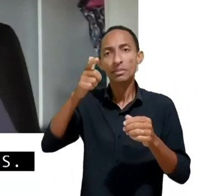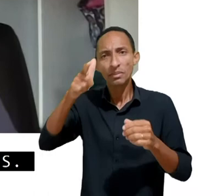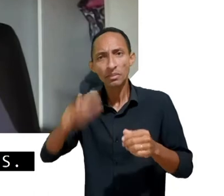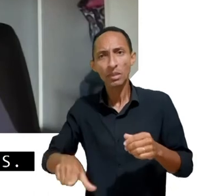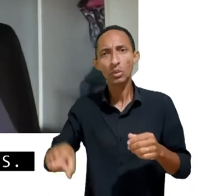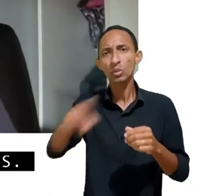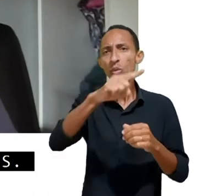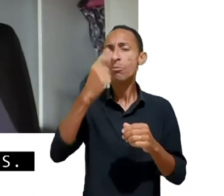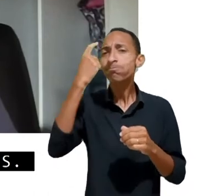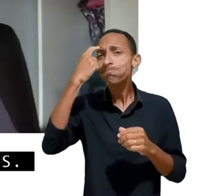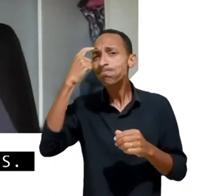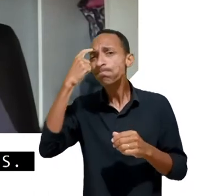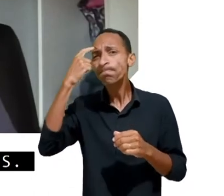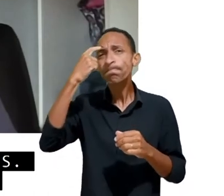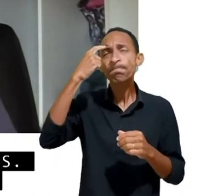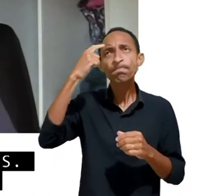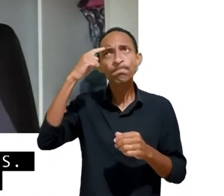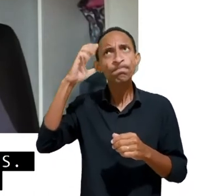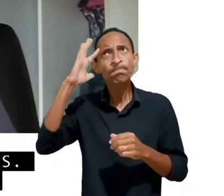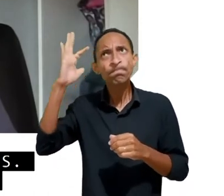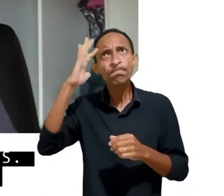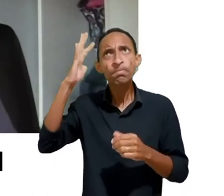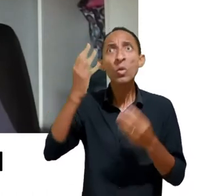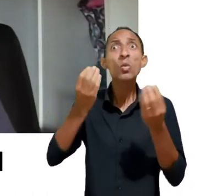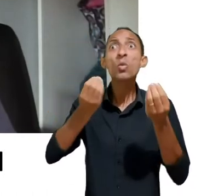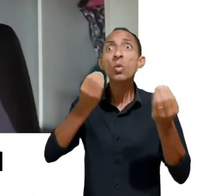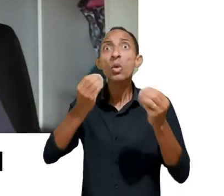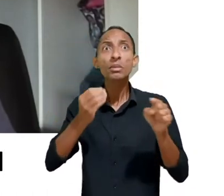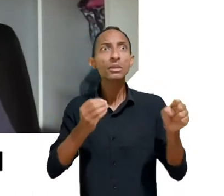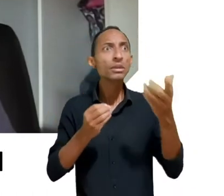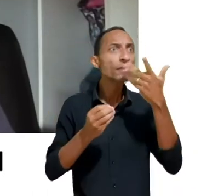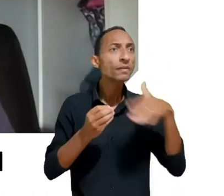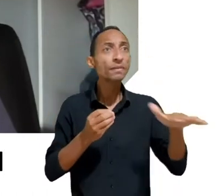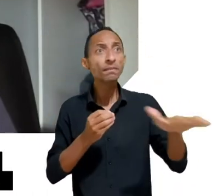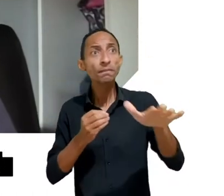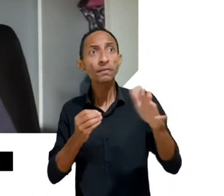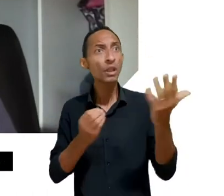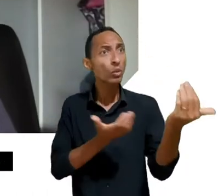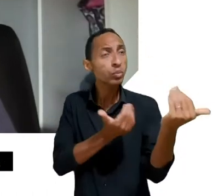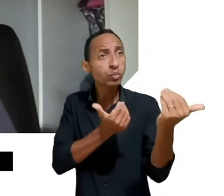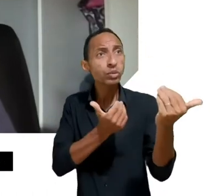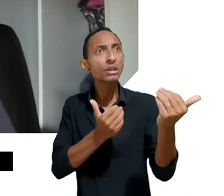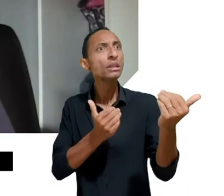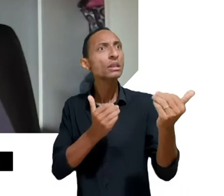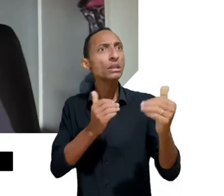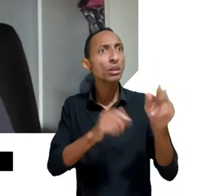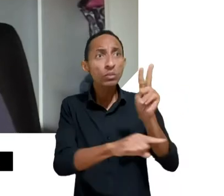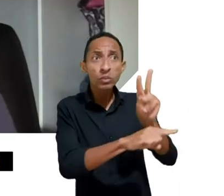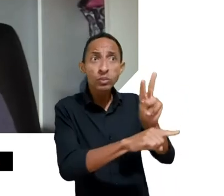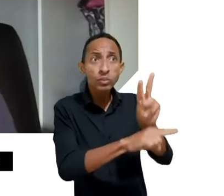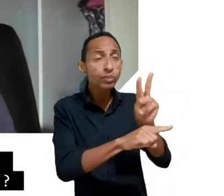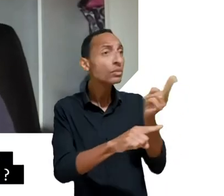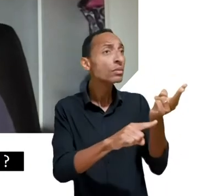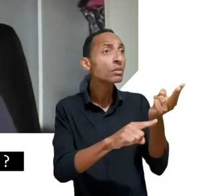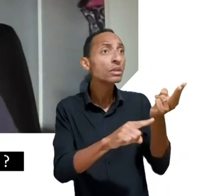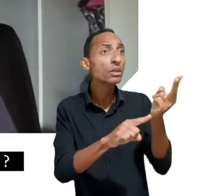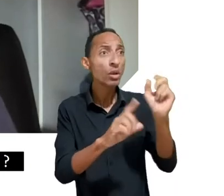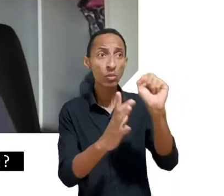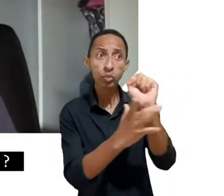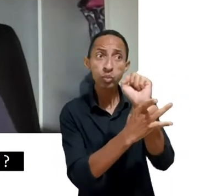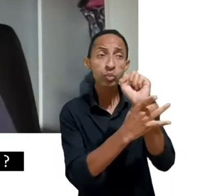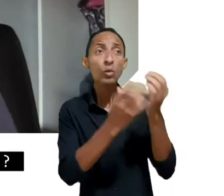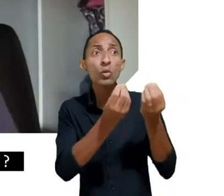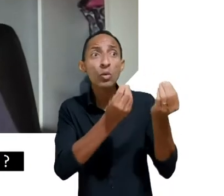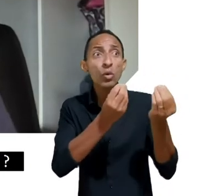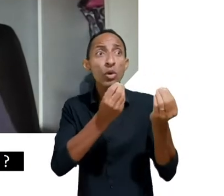que vamos fazer para proteger essas crianças, porque hoje elas estão tão expostas a esses males das redes sociais